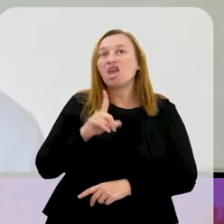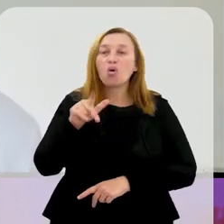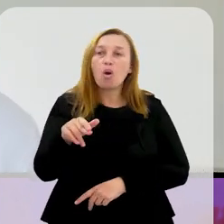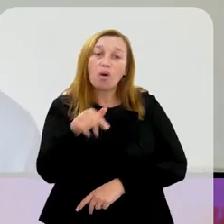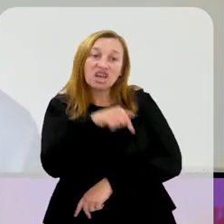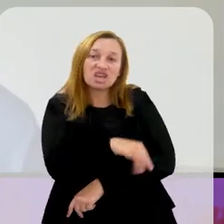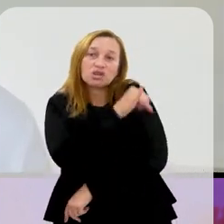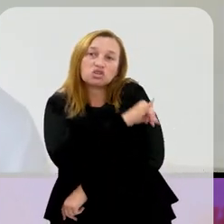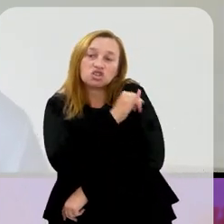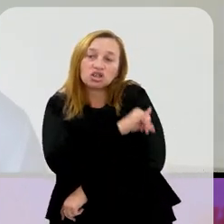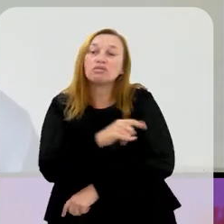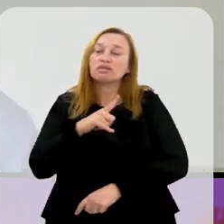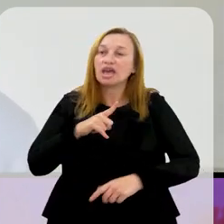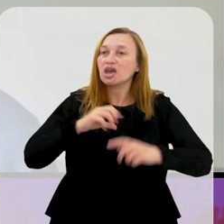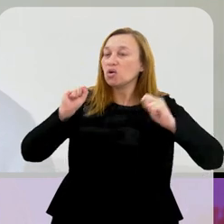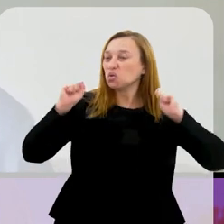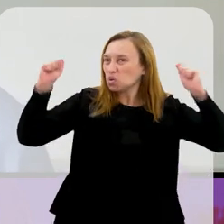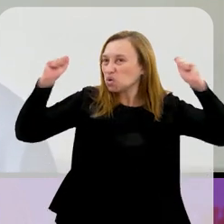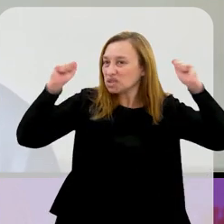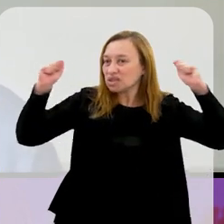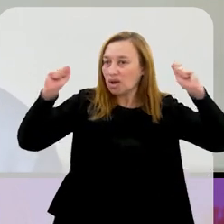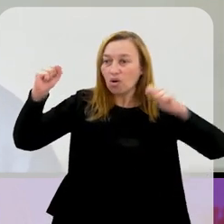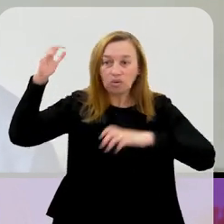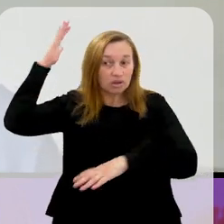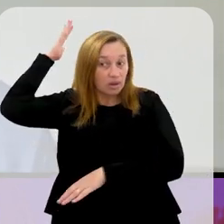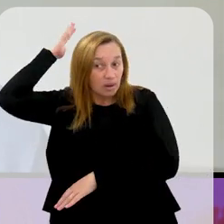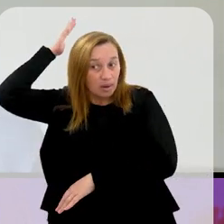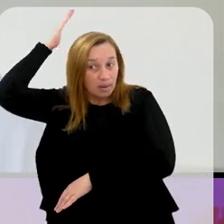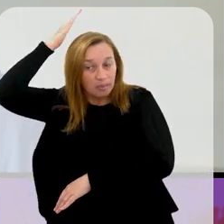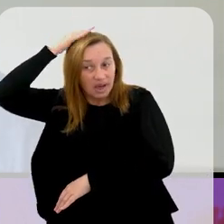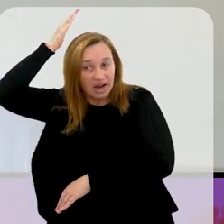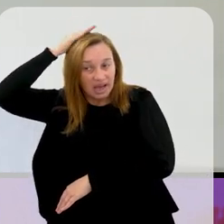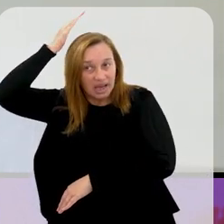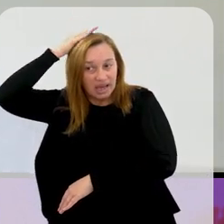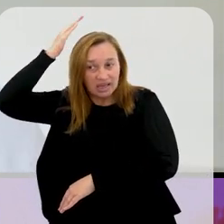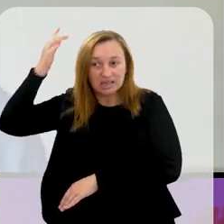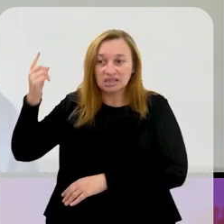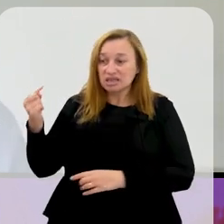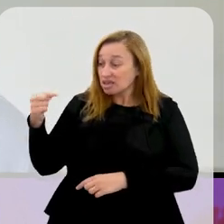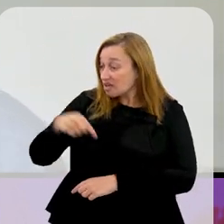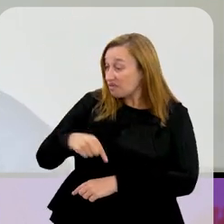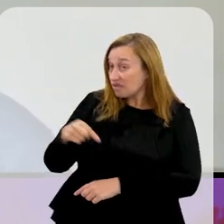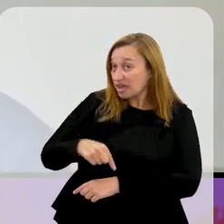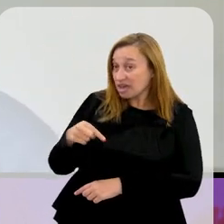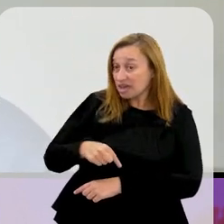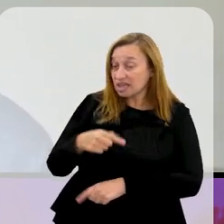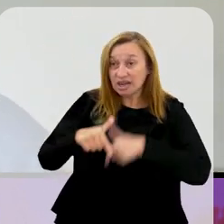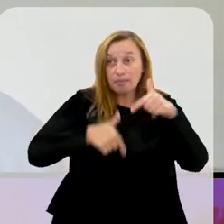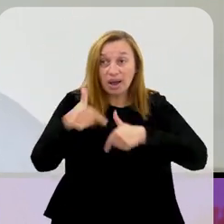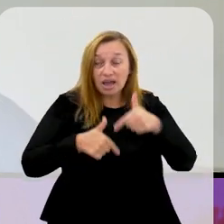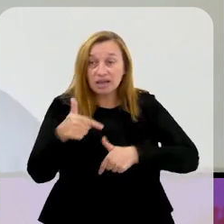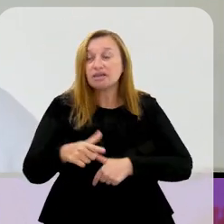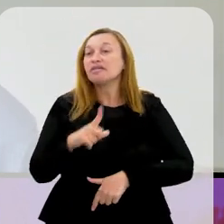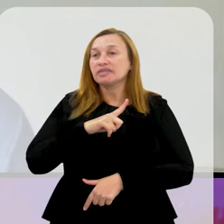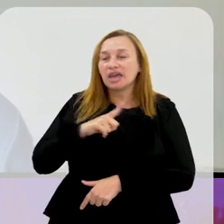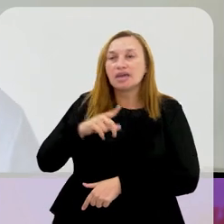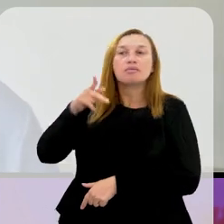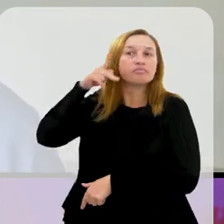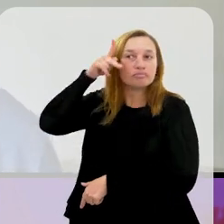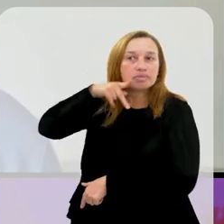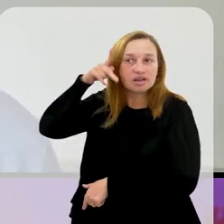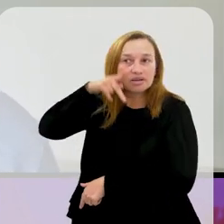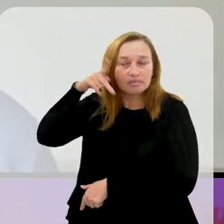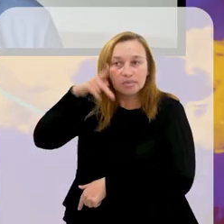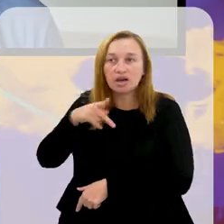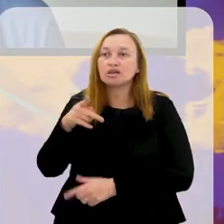no Rio de Janeiro, tem muito torcedor paraense que vem para cá para ganhar a vida. Tem muito pernambucano, tem muito